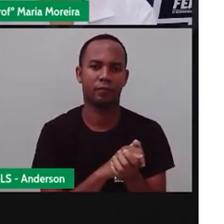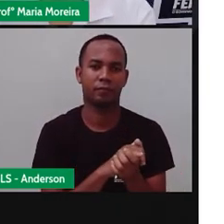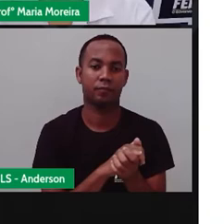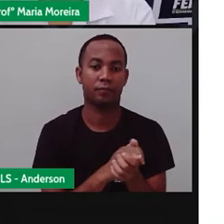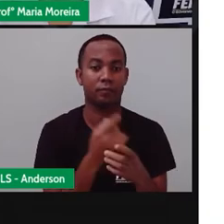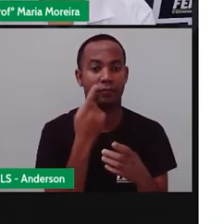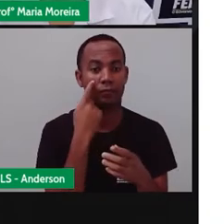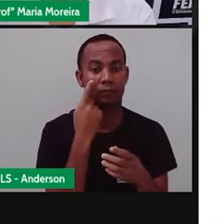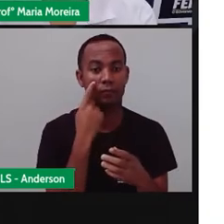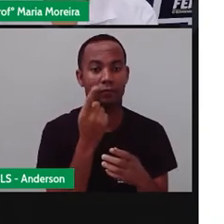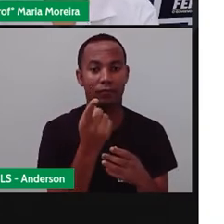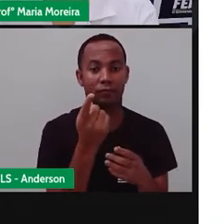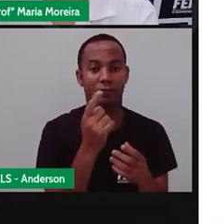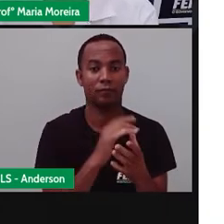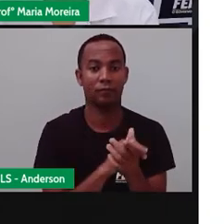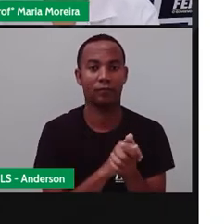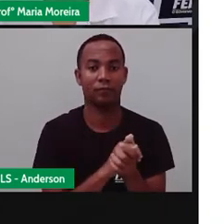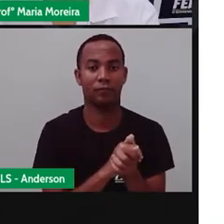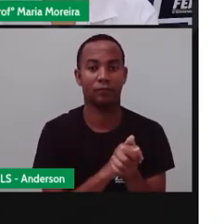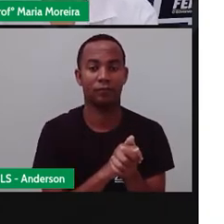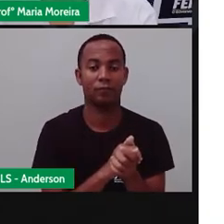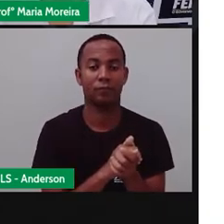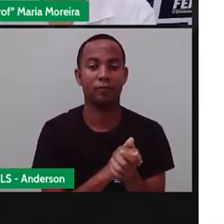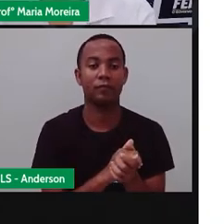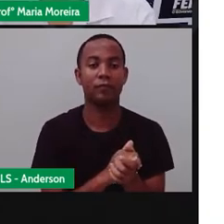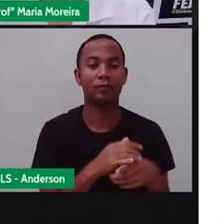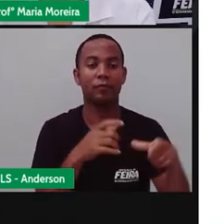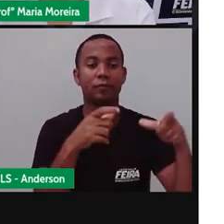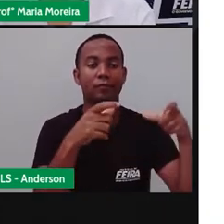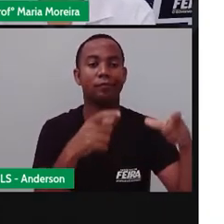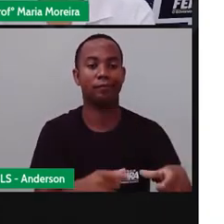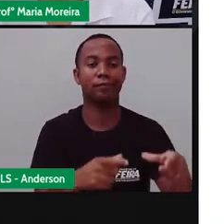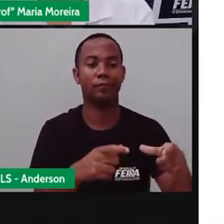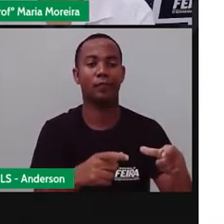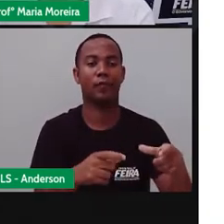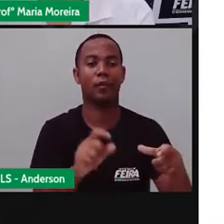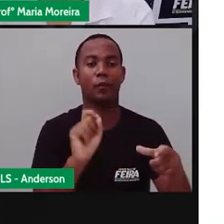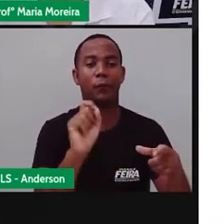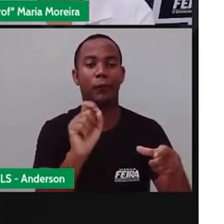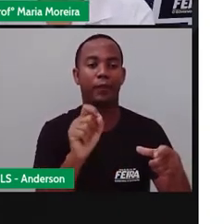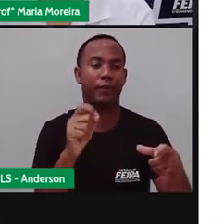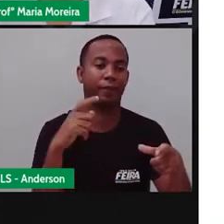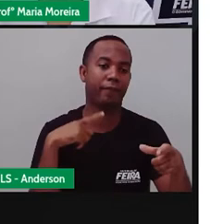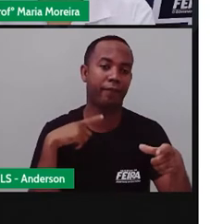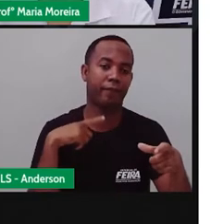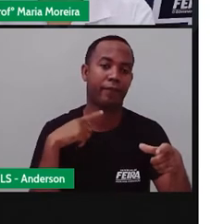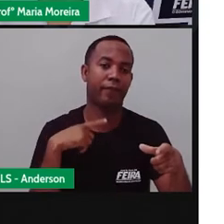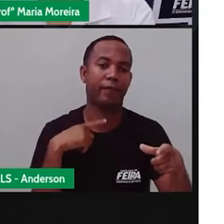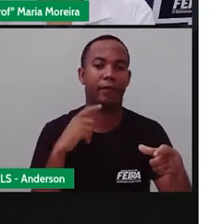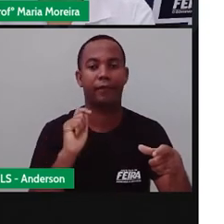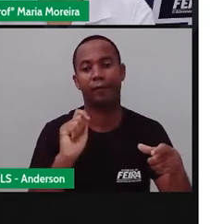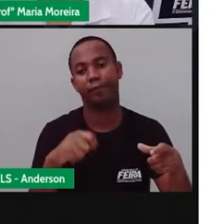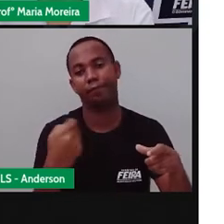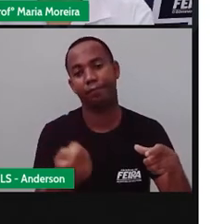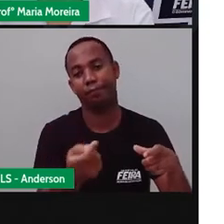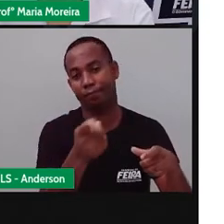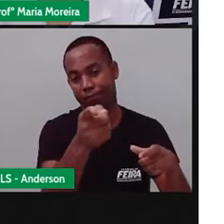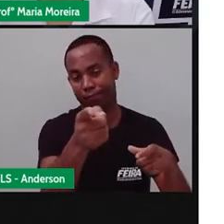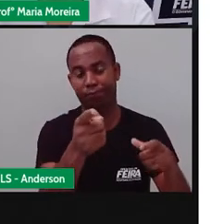Olha, falei do Tomba. Cada bairro possui suas particularidades, né? E estão o quê?